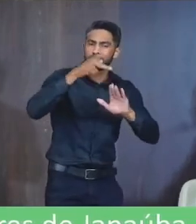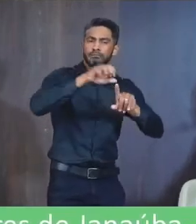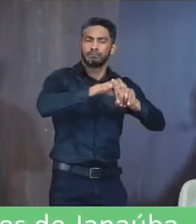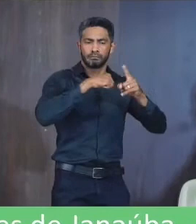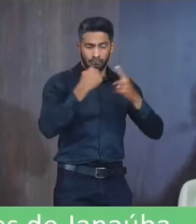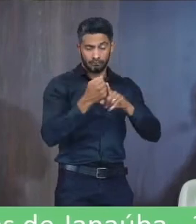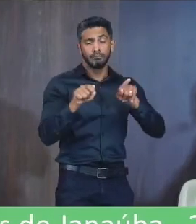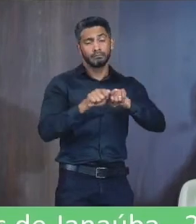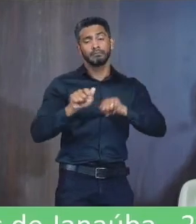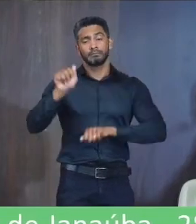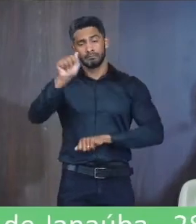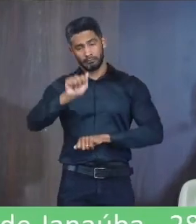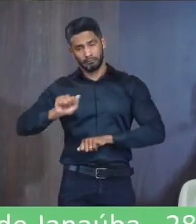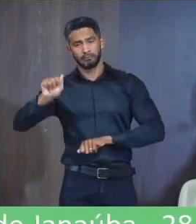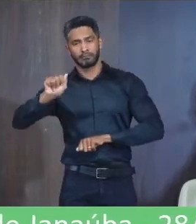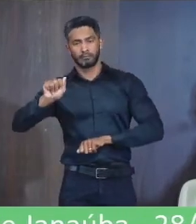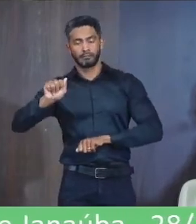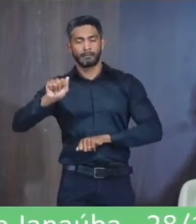associações